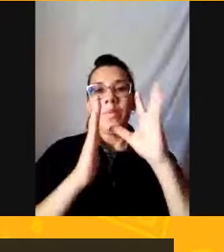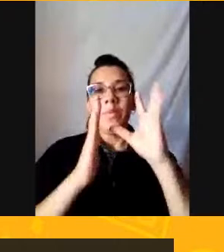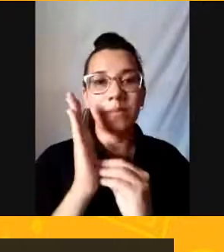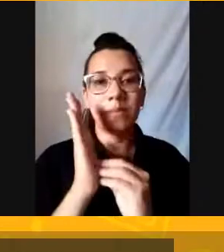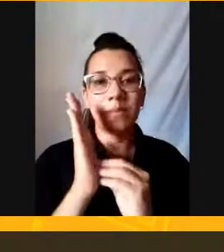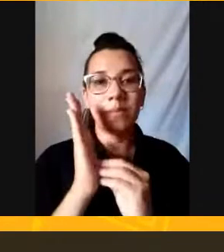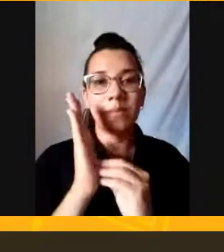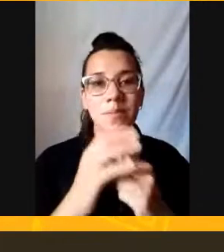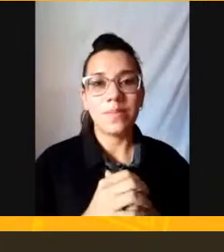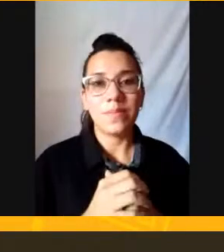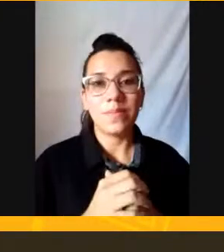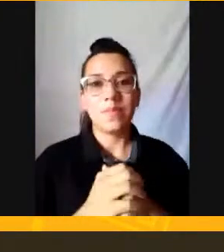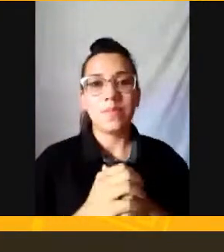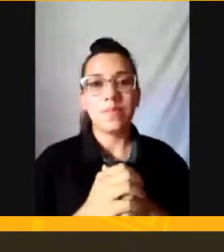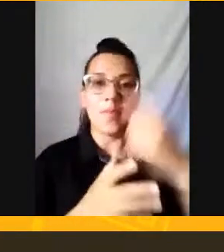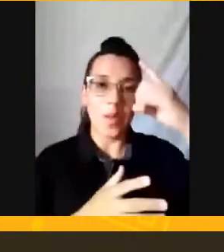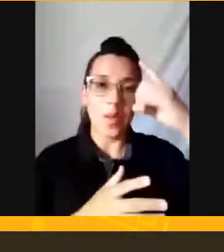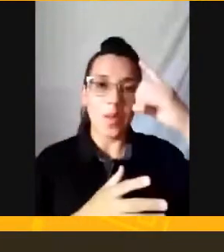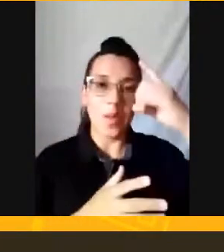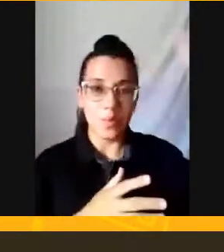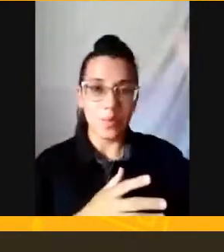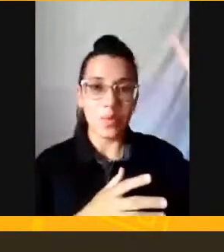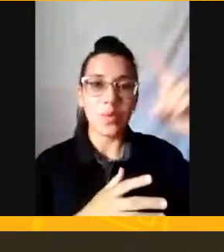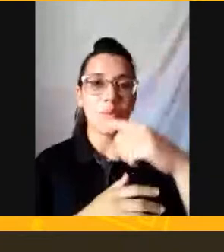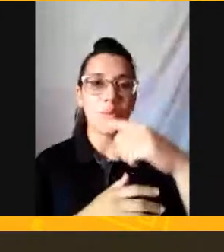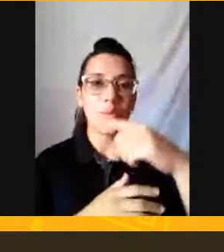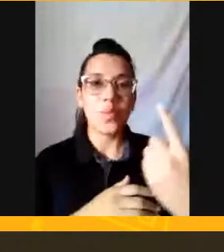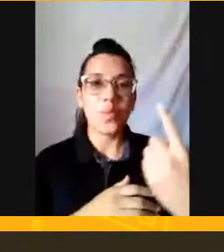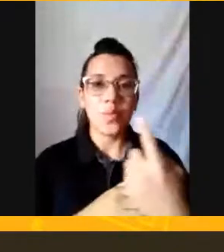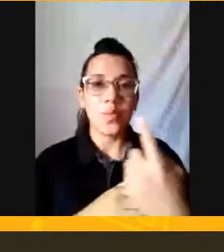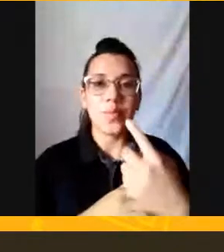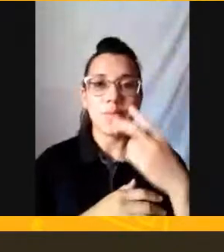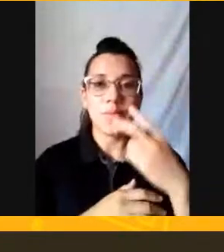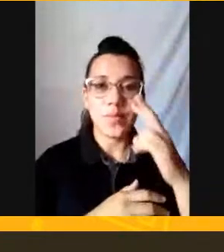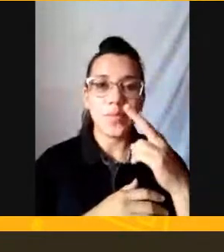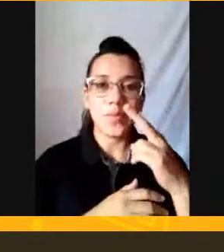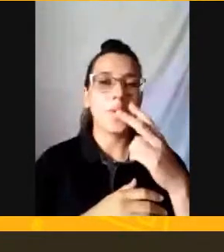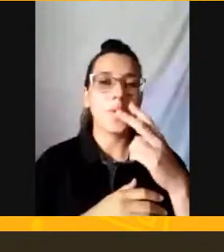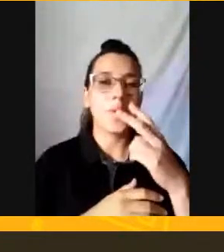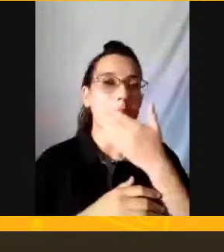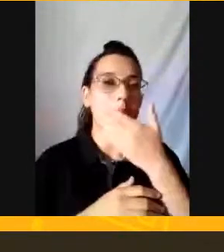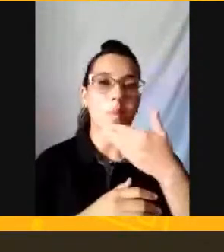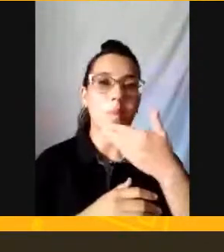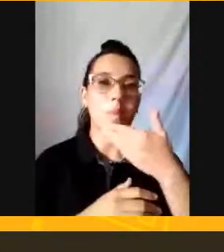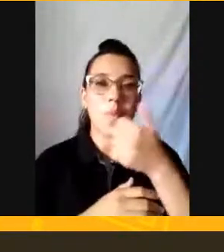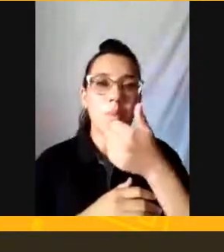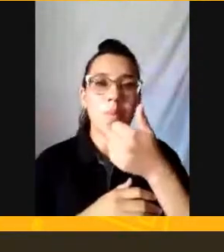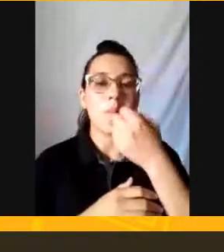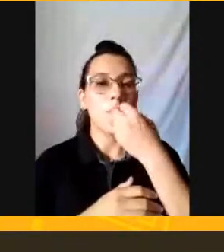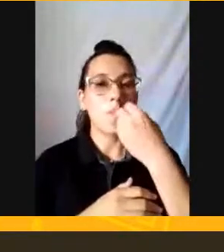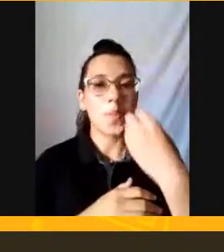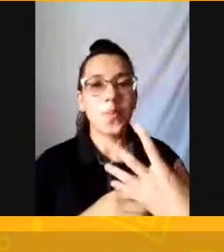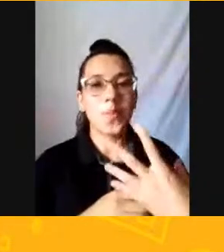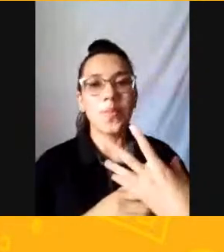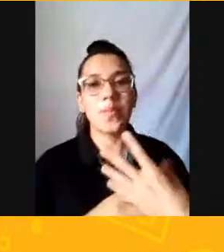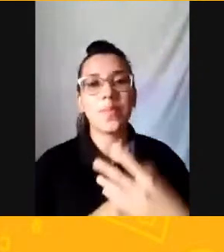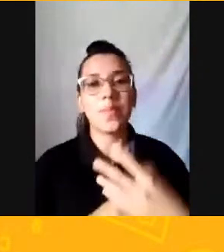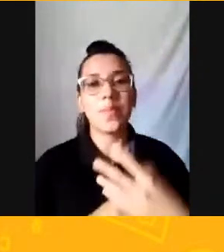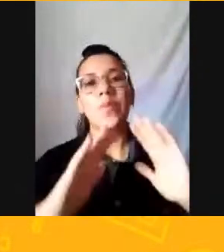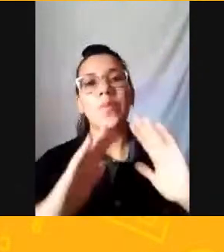Né Ótimo Temos aí também A Cleide Mar Lá do Colégio Estadual Doutor Abner Araújo Passini